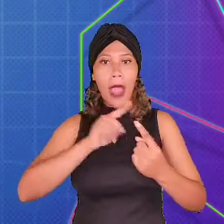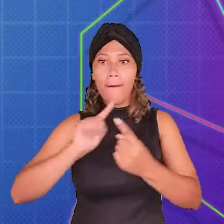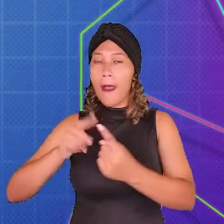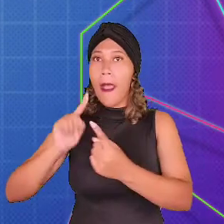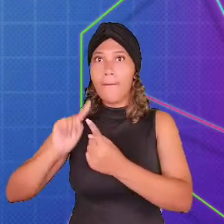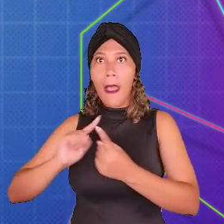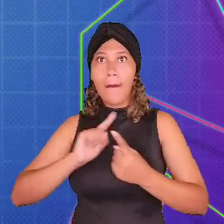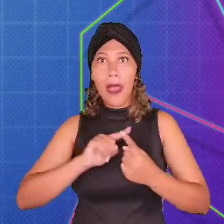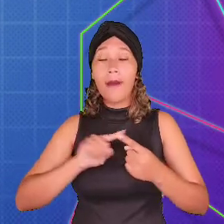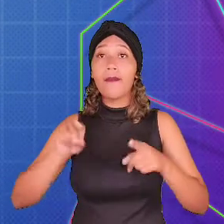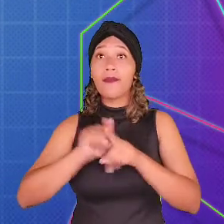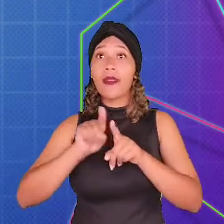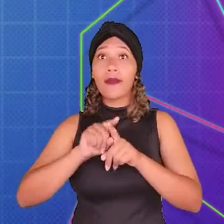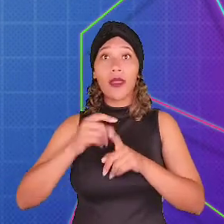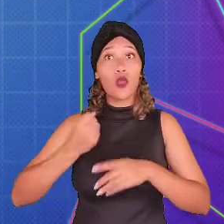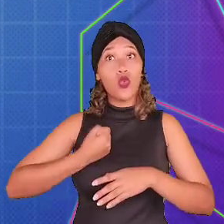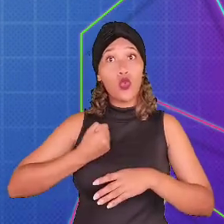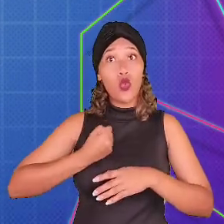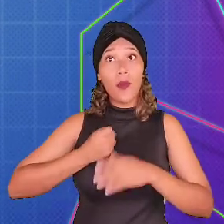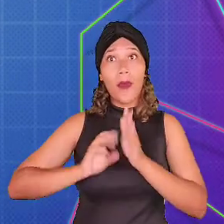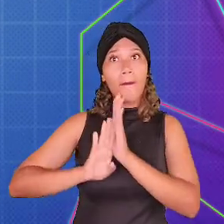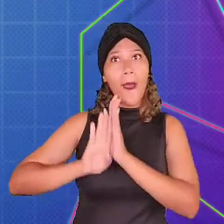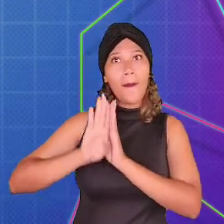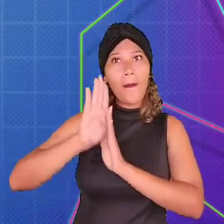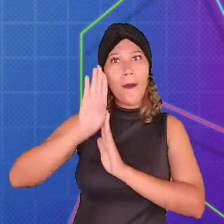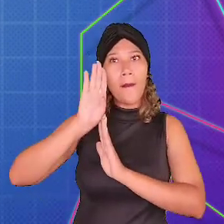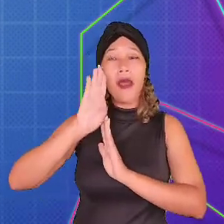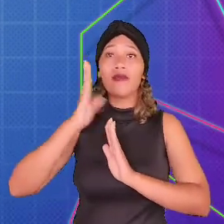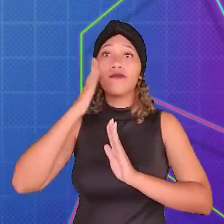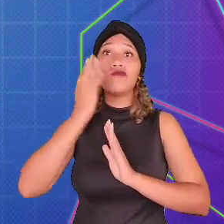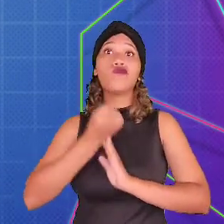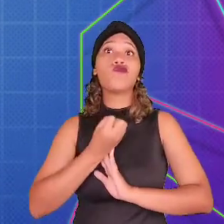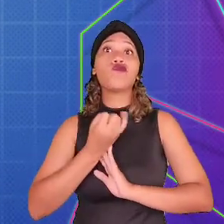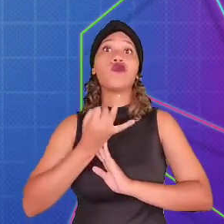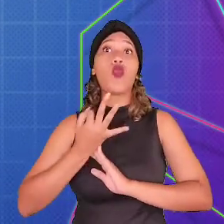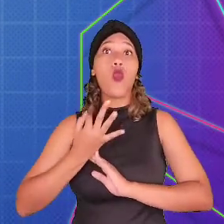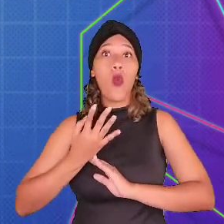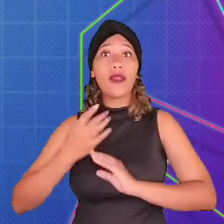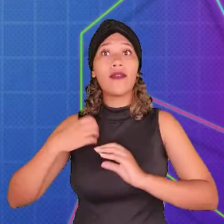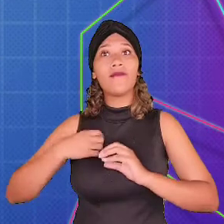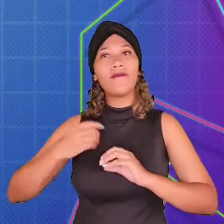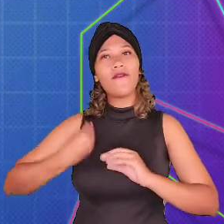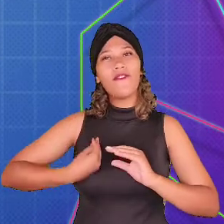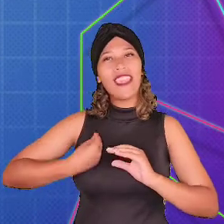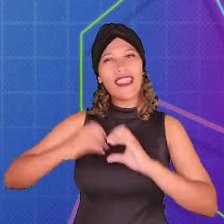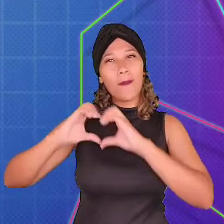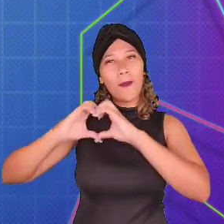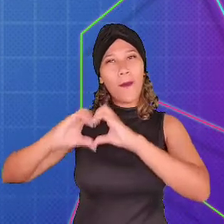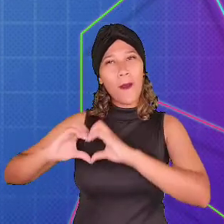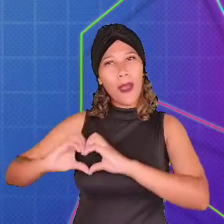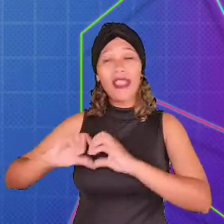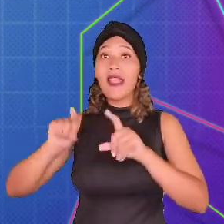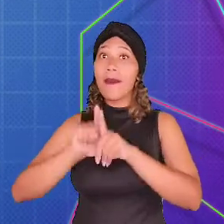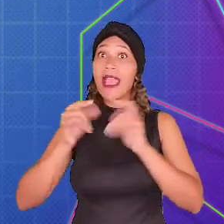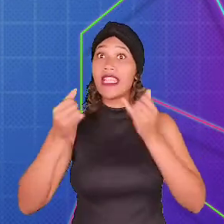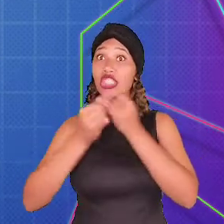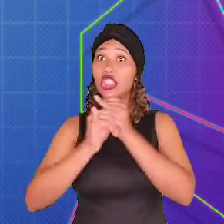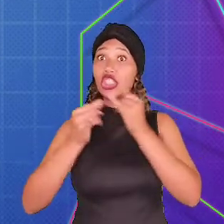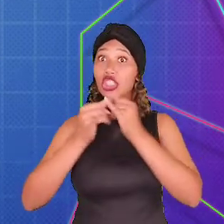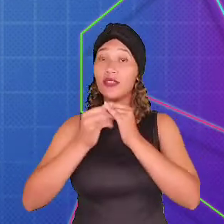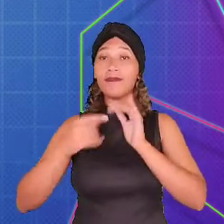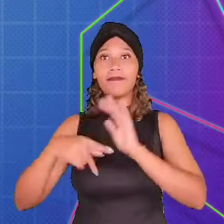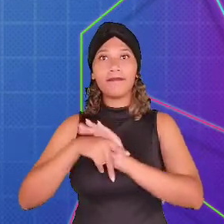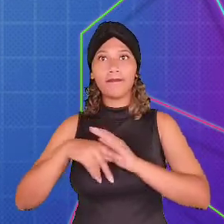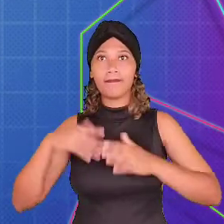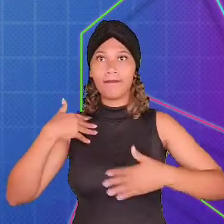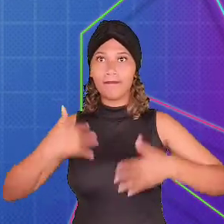Contador Numérico É o que informa quantas vidas o jogador ainda possui. Barra de Energia Indica a quantidade de energia que o